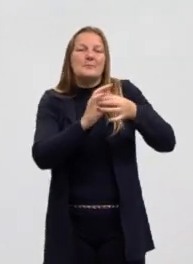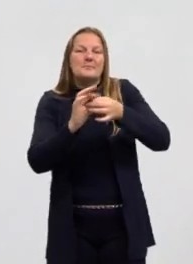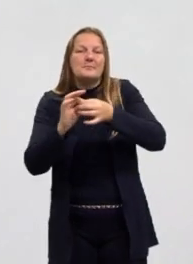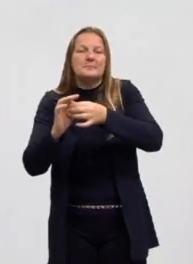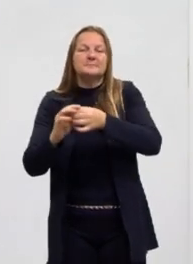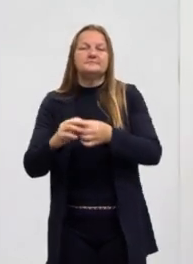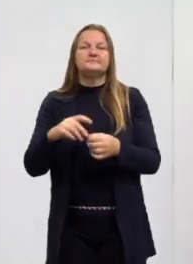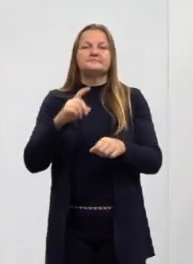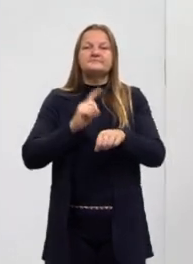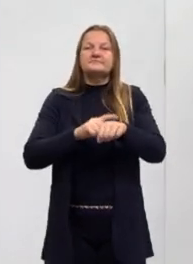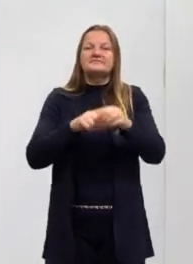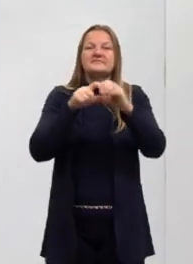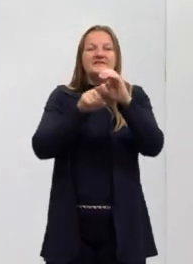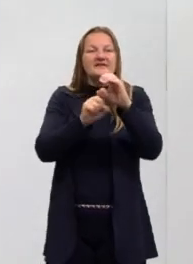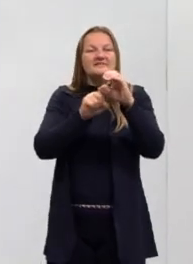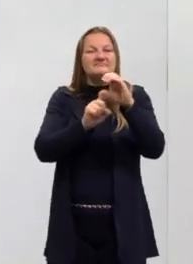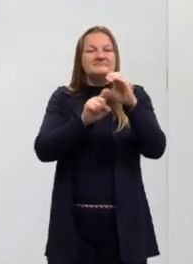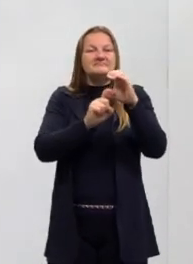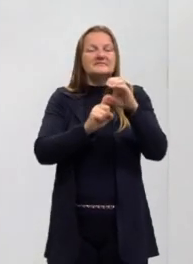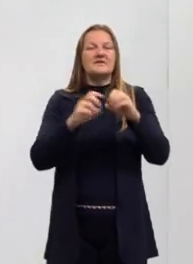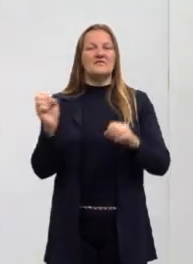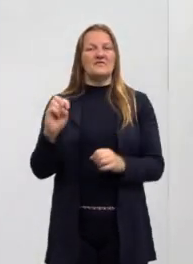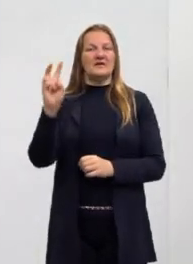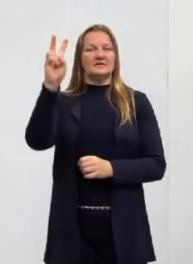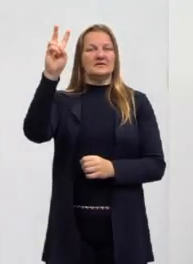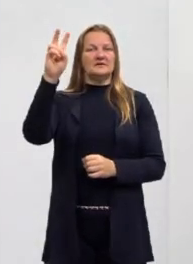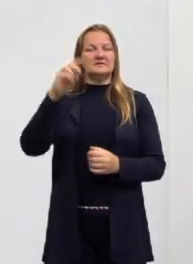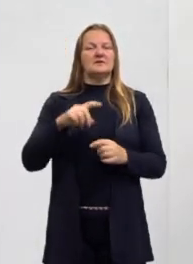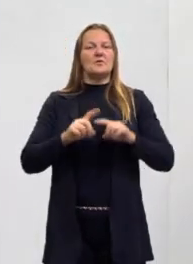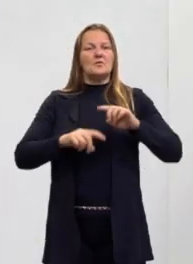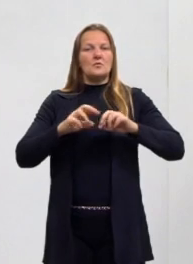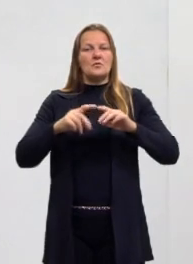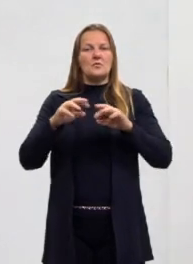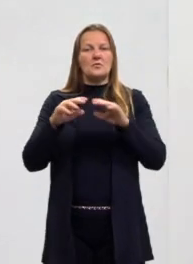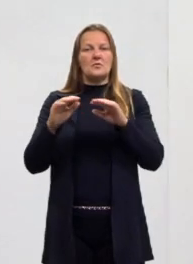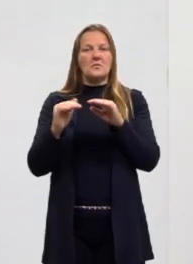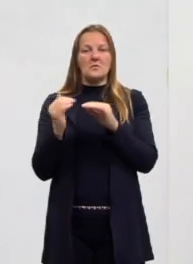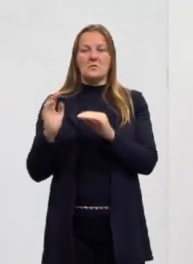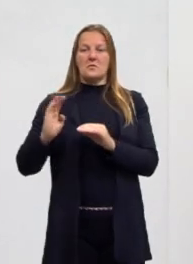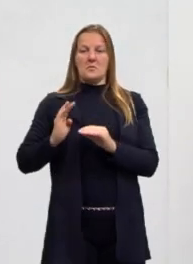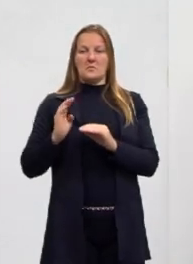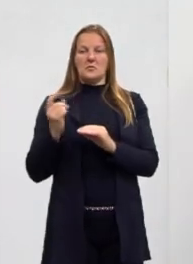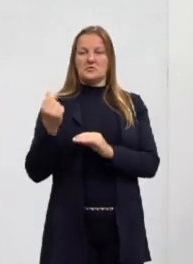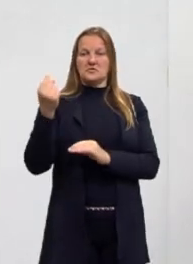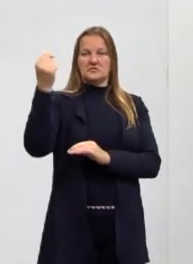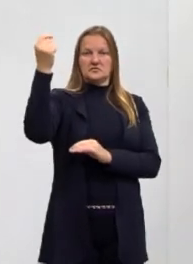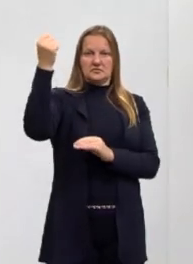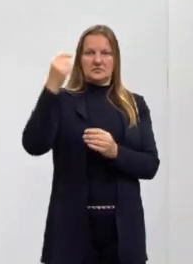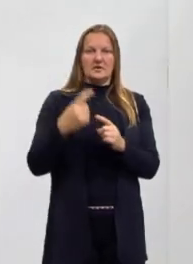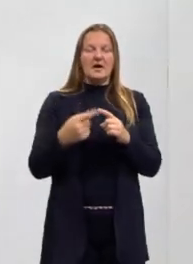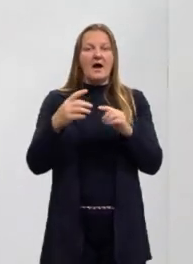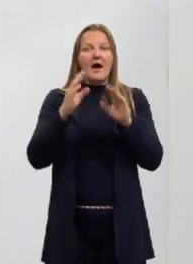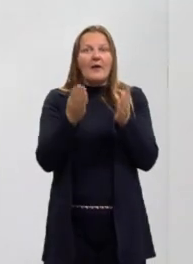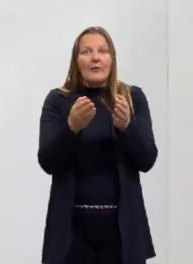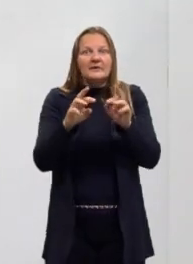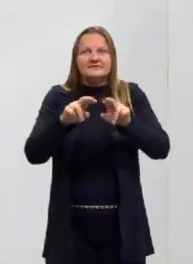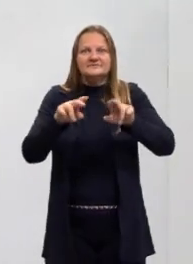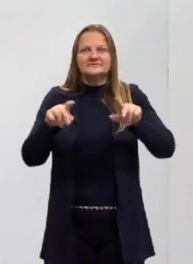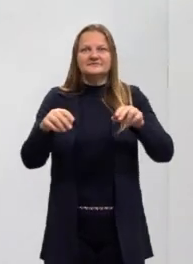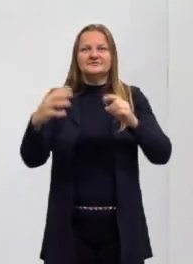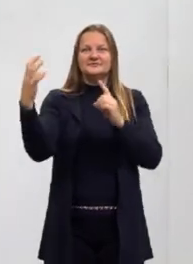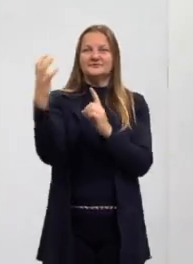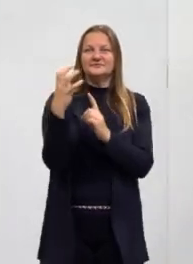Porque naquele momento ainda existia muito essa valorização de uma classe social que estava em ascendência, que era a burguesia. Agora, já